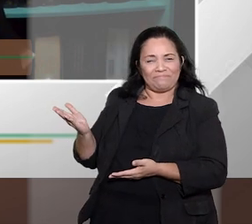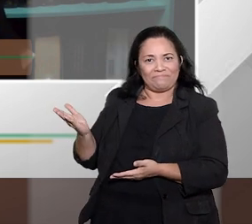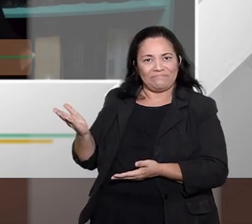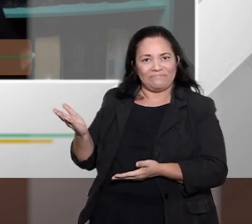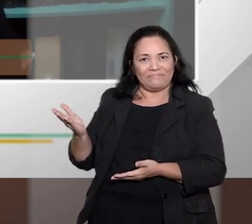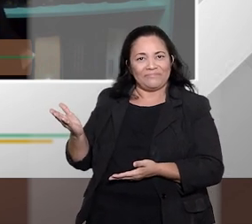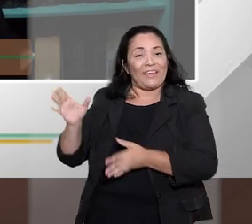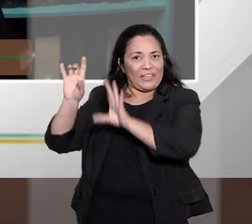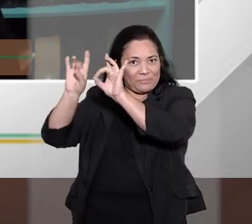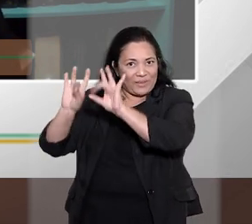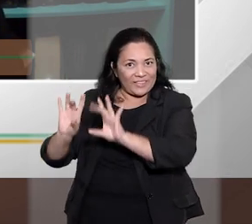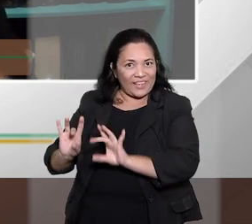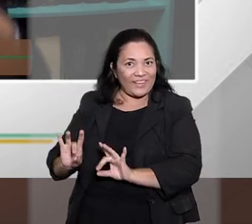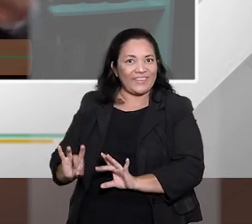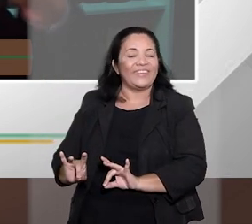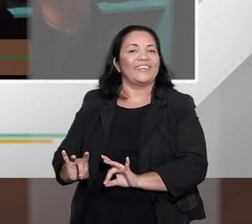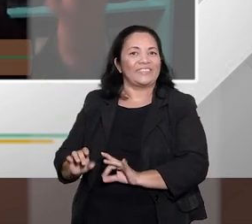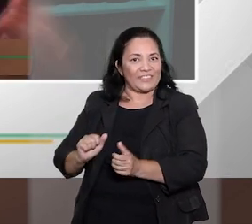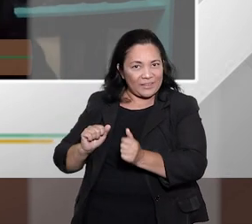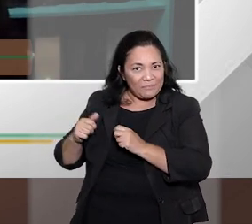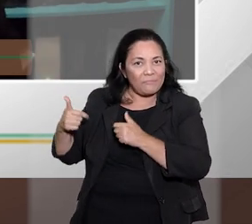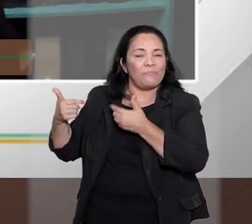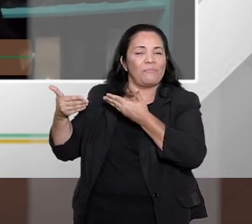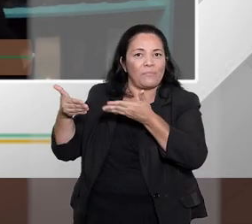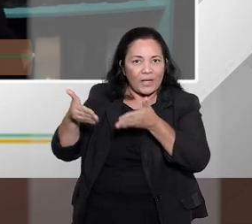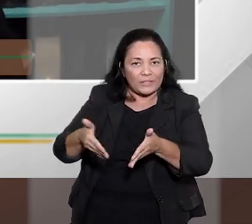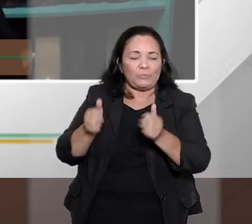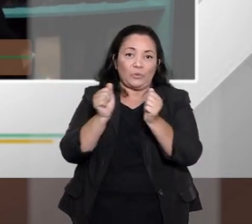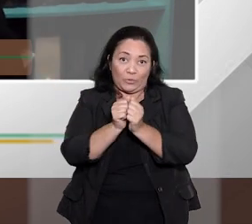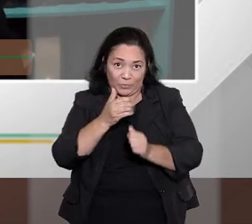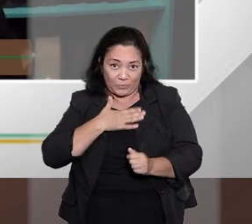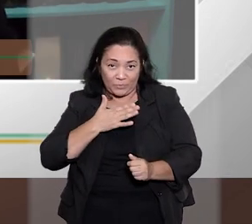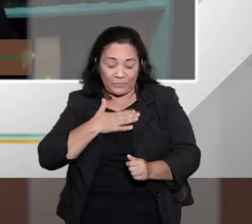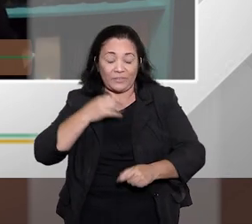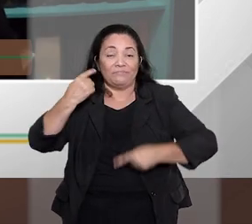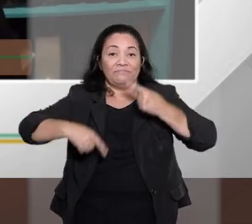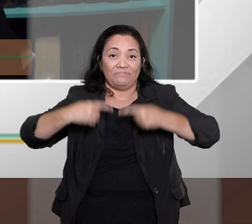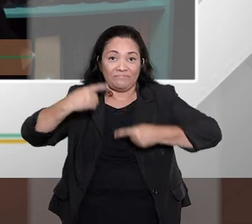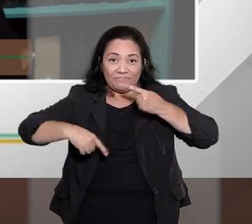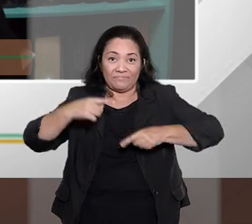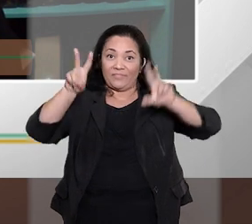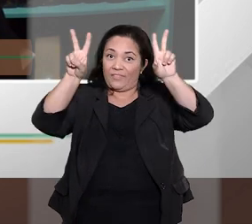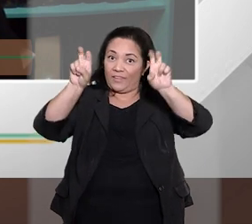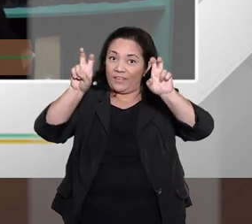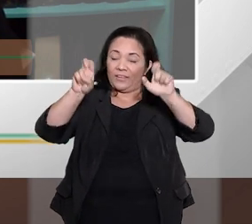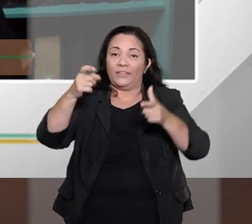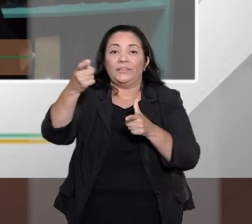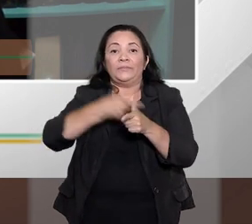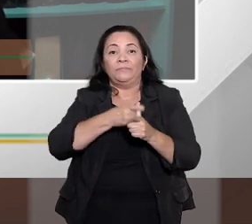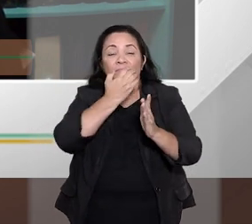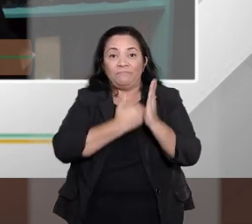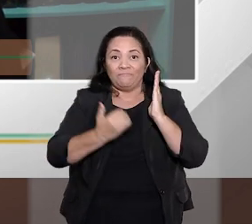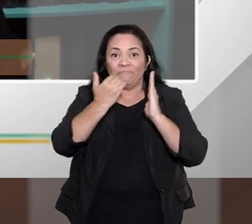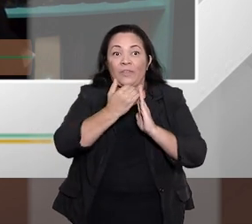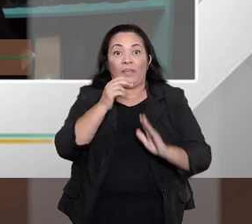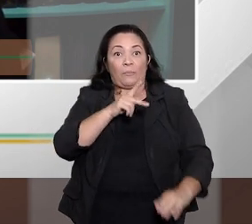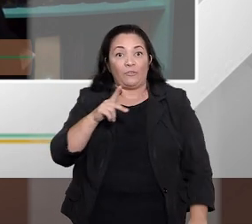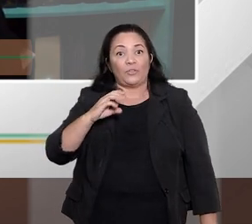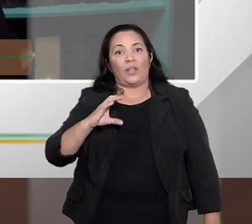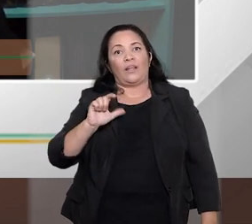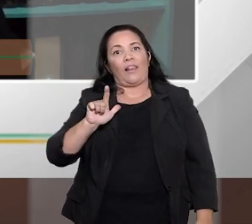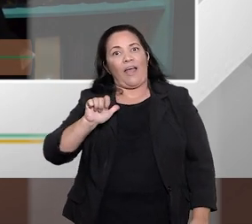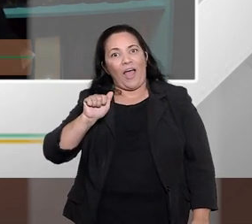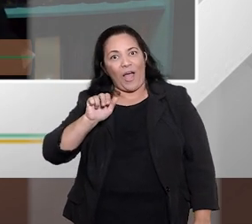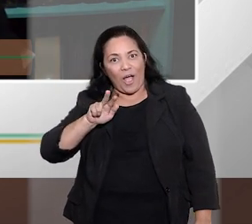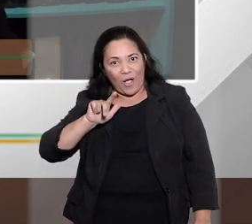na América do Sul, uma das grandes especialistas mundiais nessa matéria do superendividamento, que é a professora Cláudia Lima